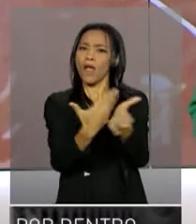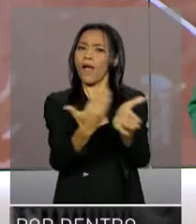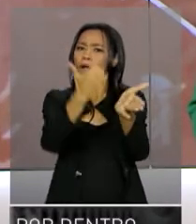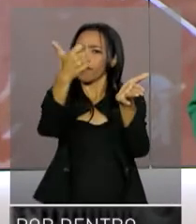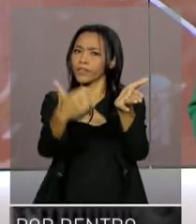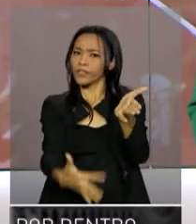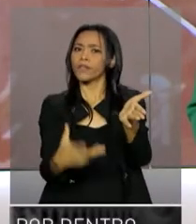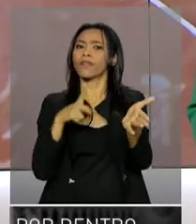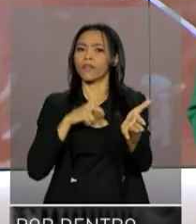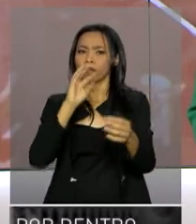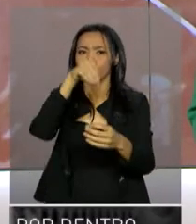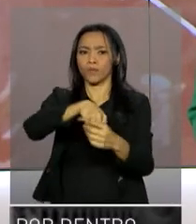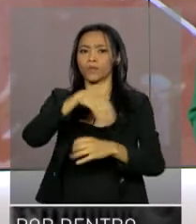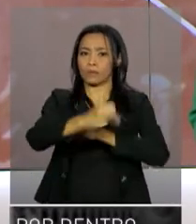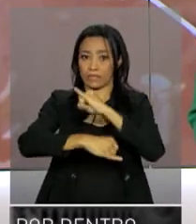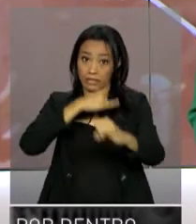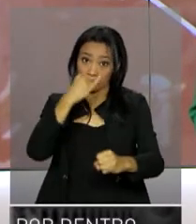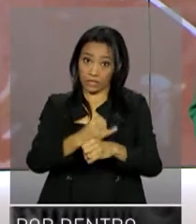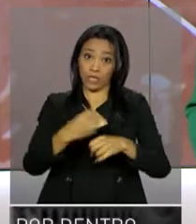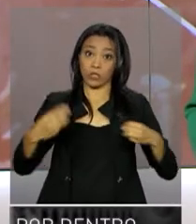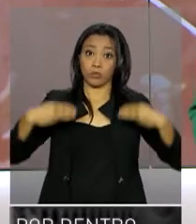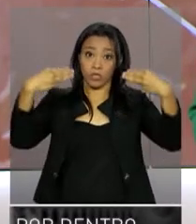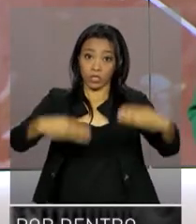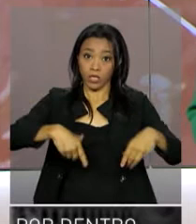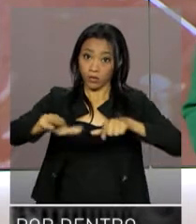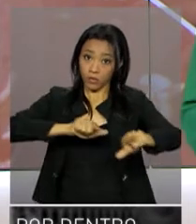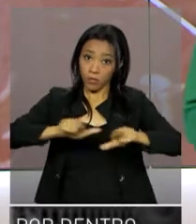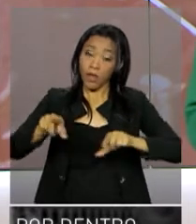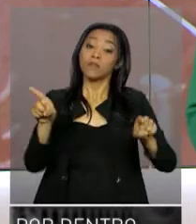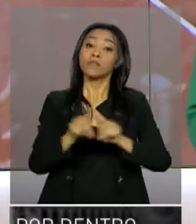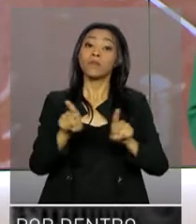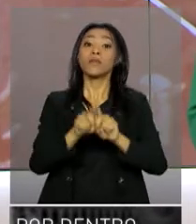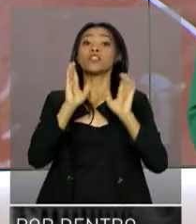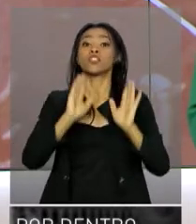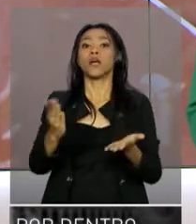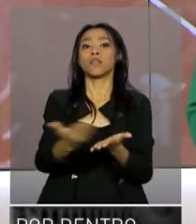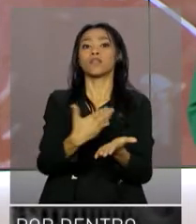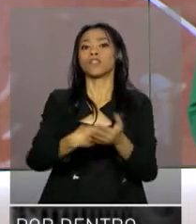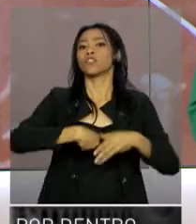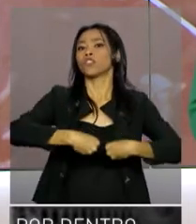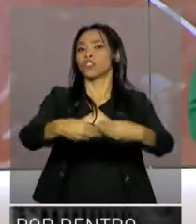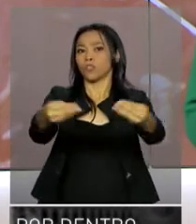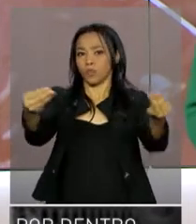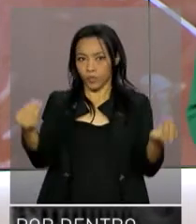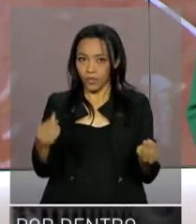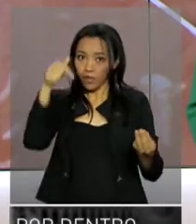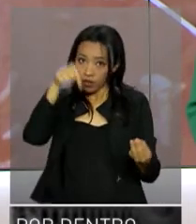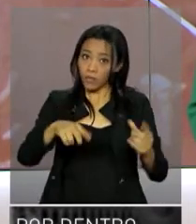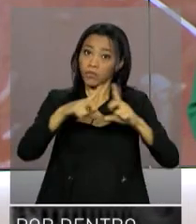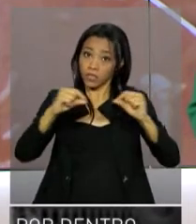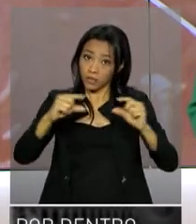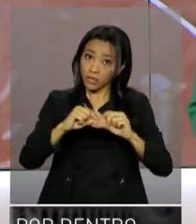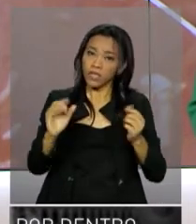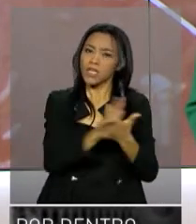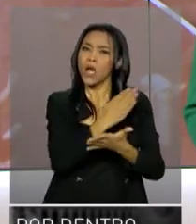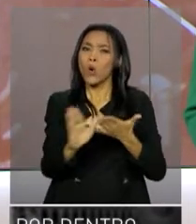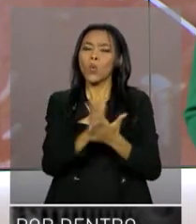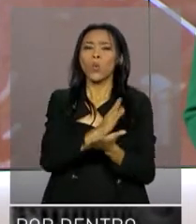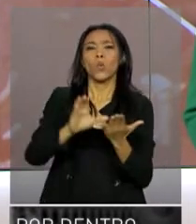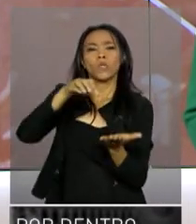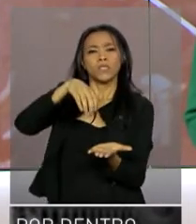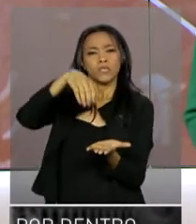disponível no site do Ministério do Trabalho e também está sendo distribuída na sede do Ministério em Brasília e em algumas